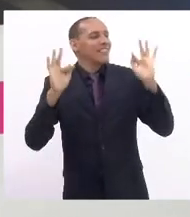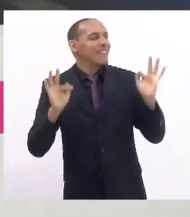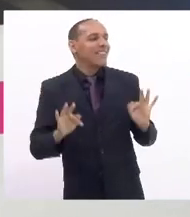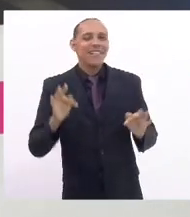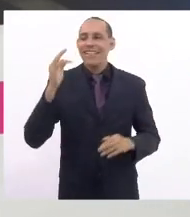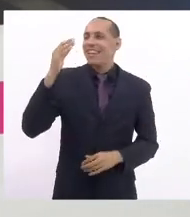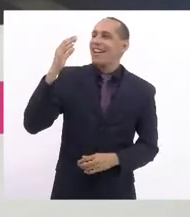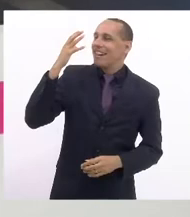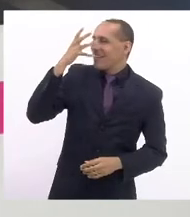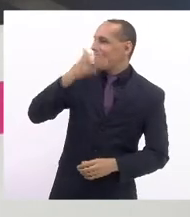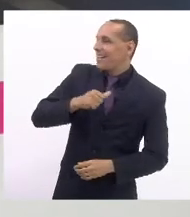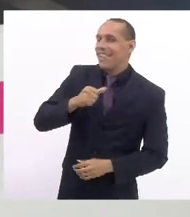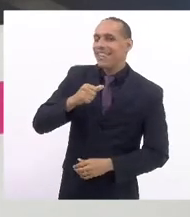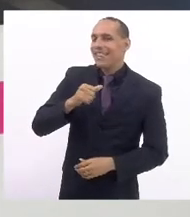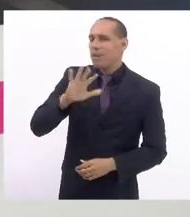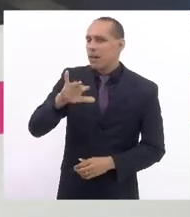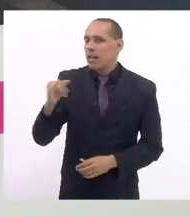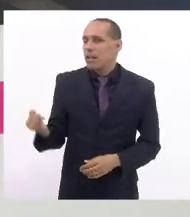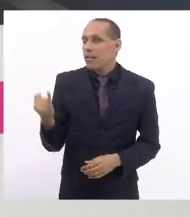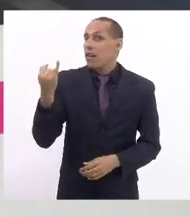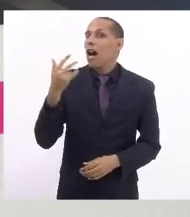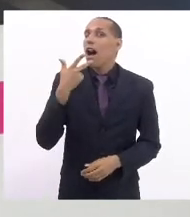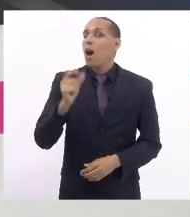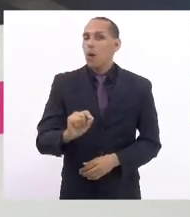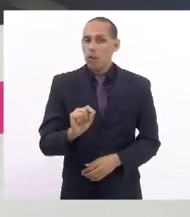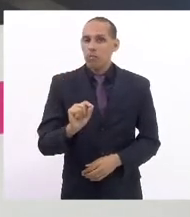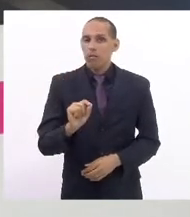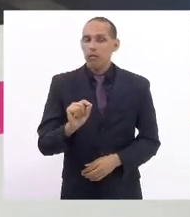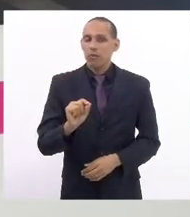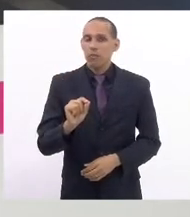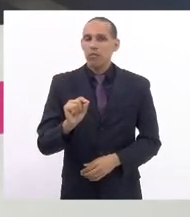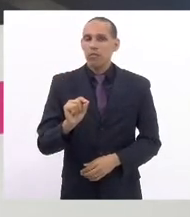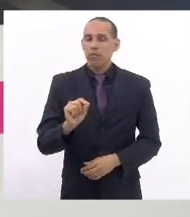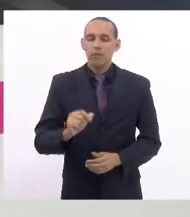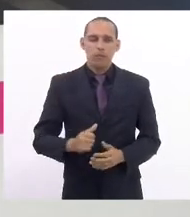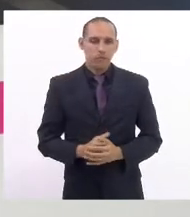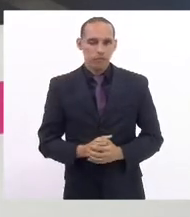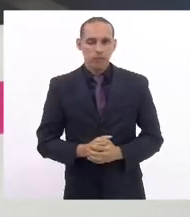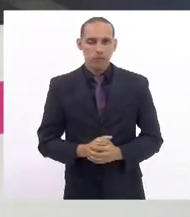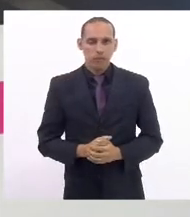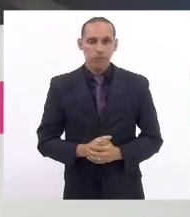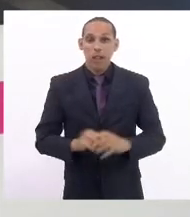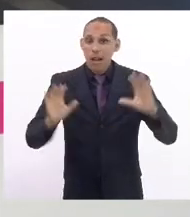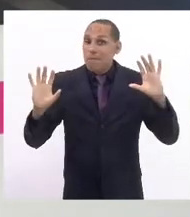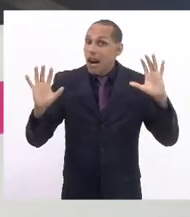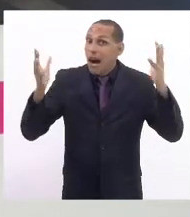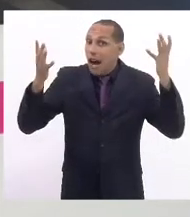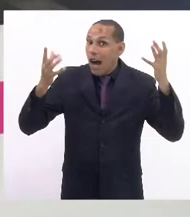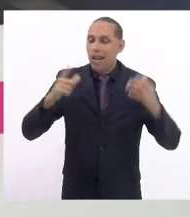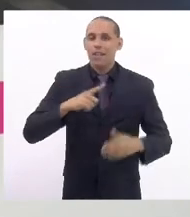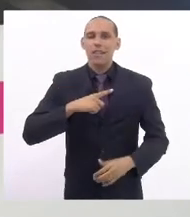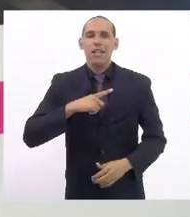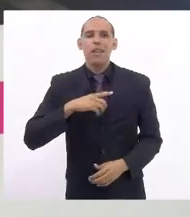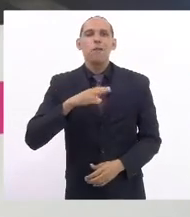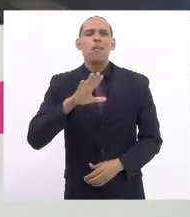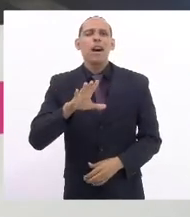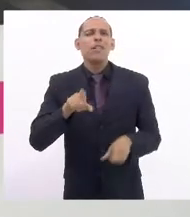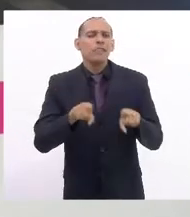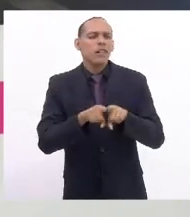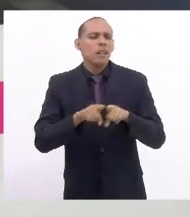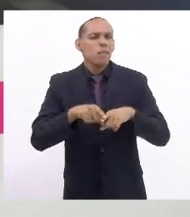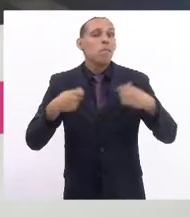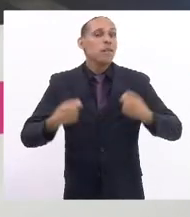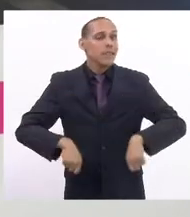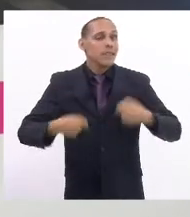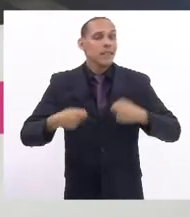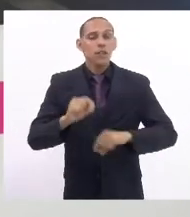mas é importante dizer que para além da celebração a gente precisa de mais